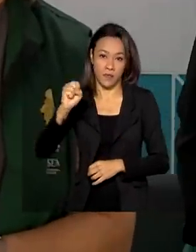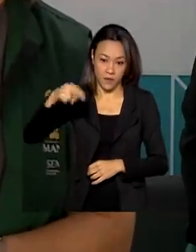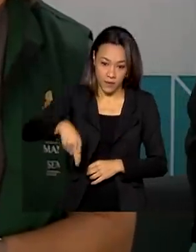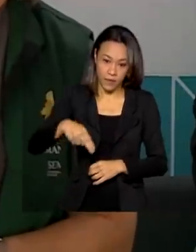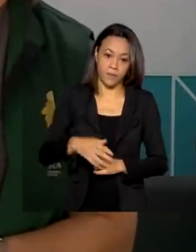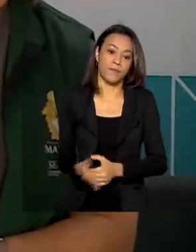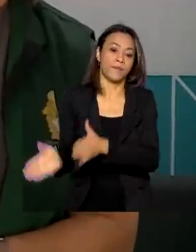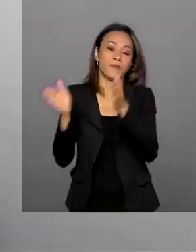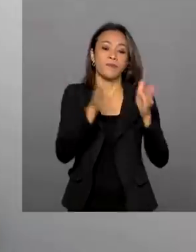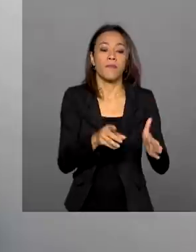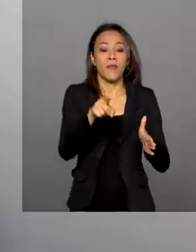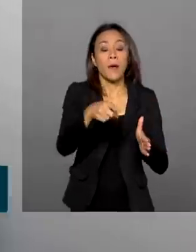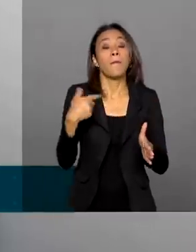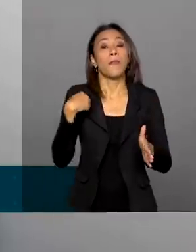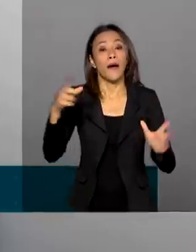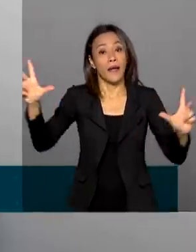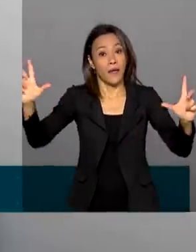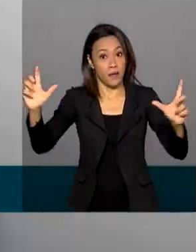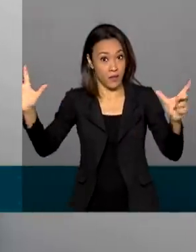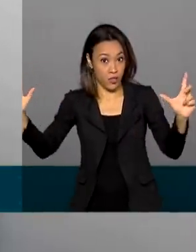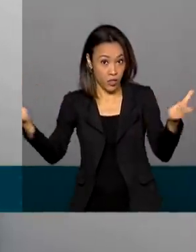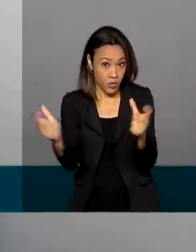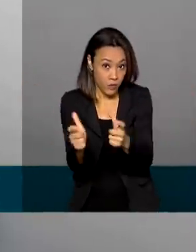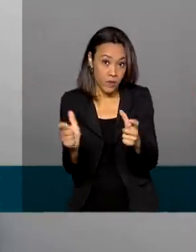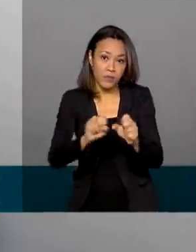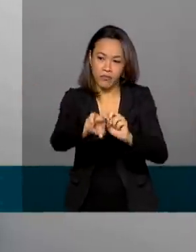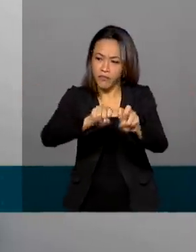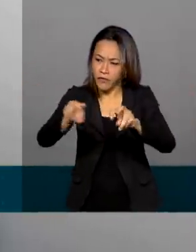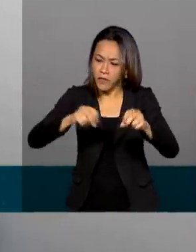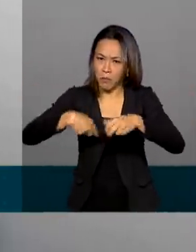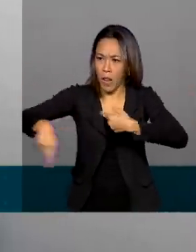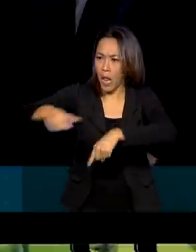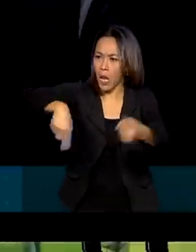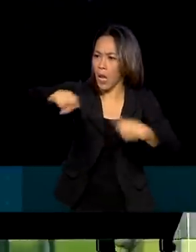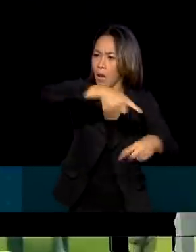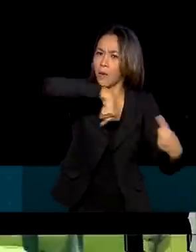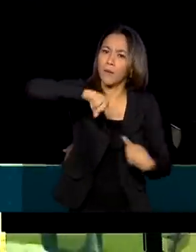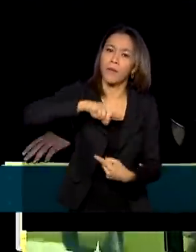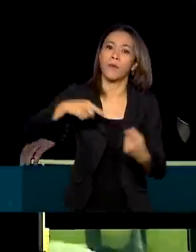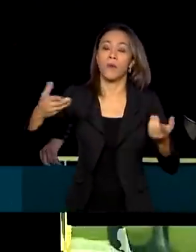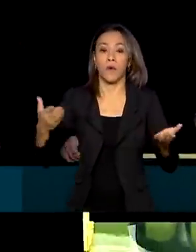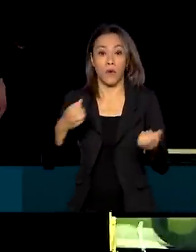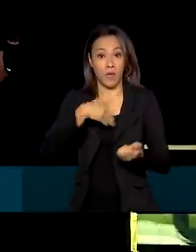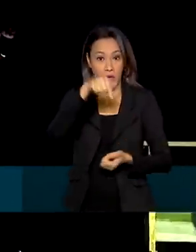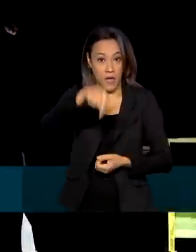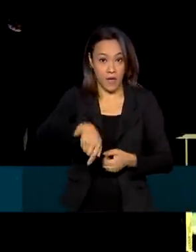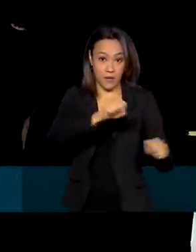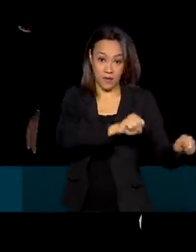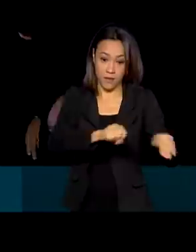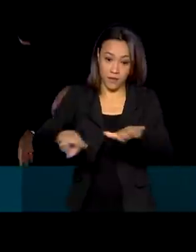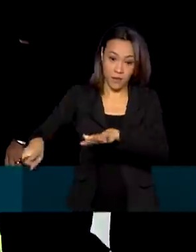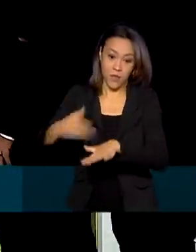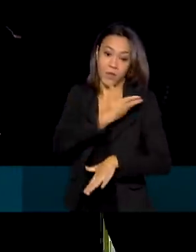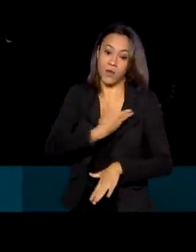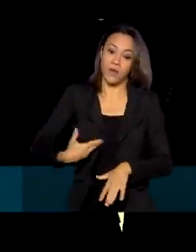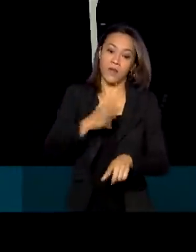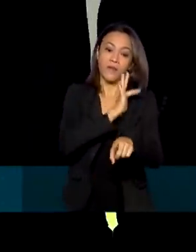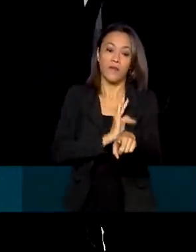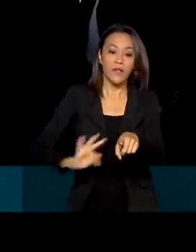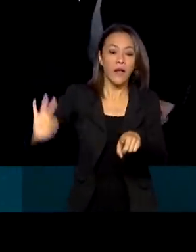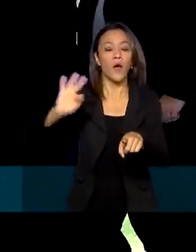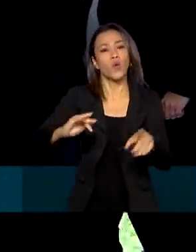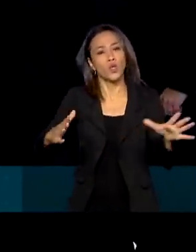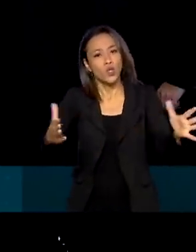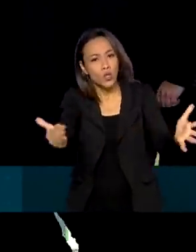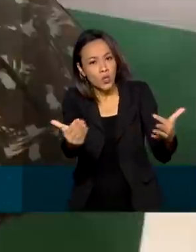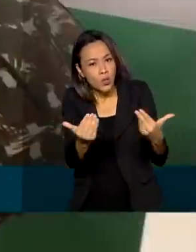vacinação em massa e reduzir a circulação do vírus, o governo federal esta semana fez uma coalizão entre os três poderes. E o